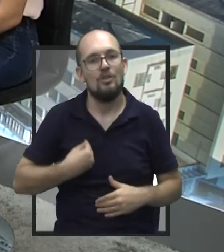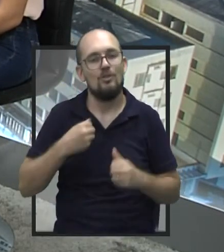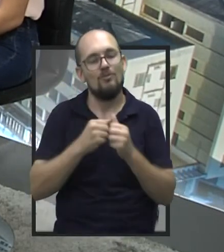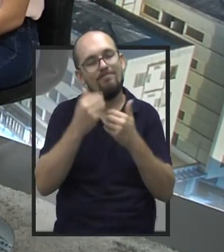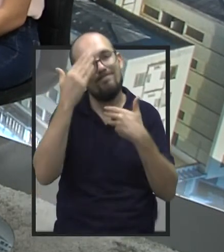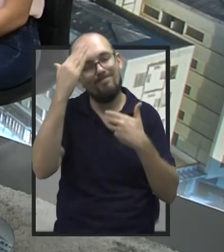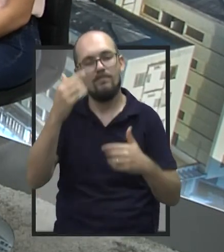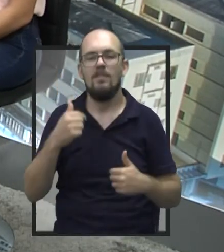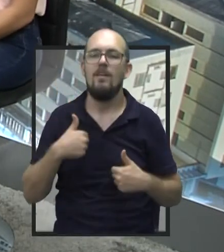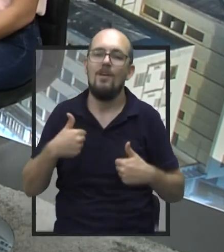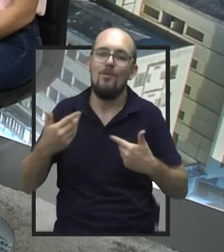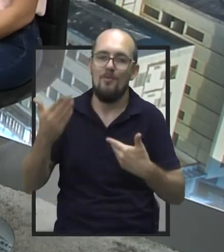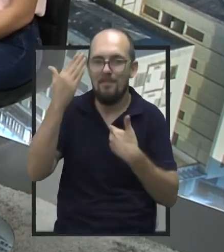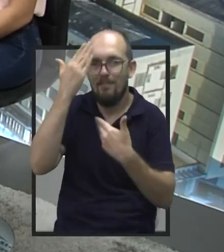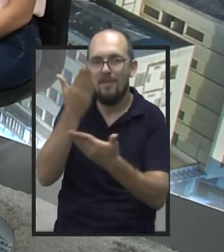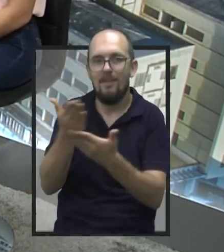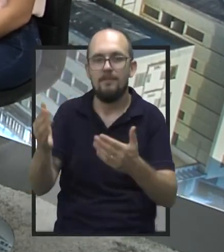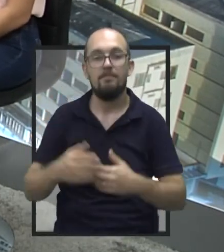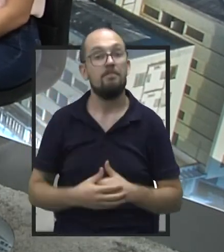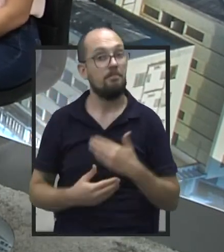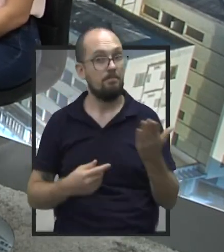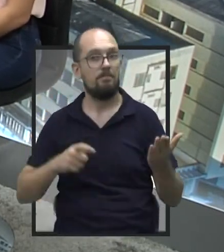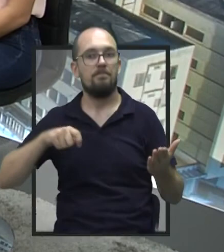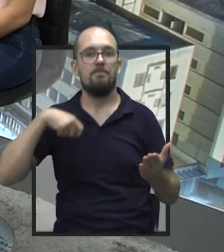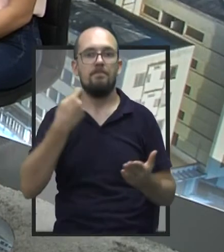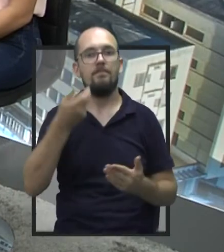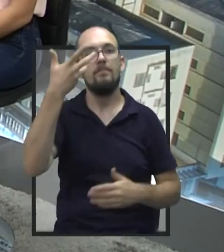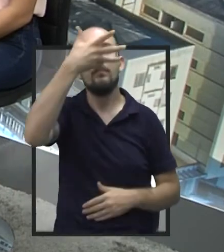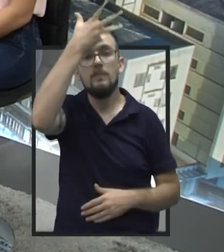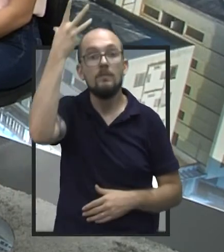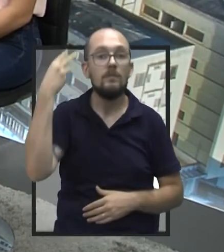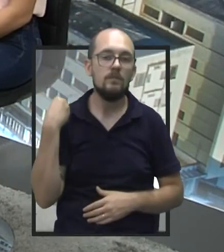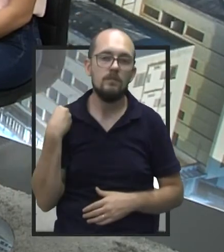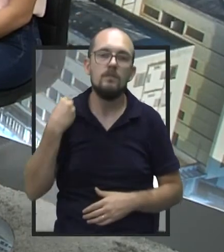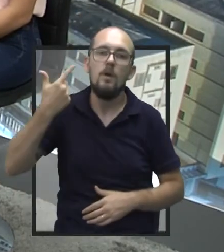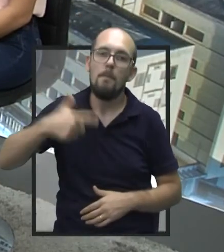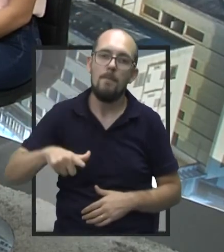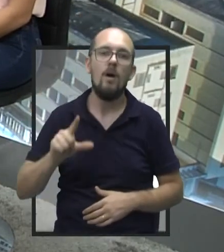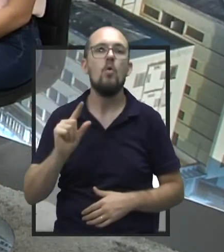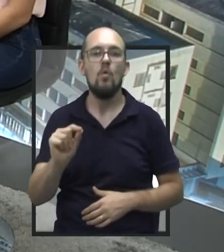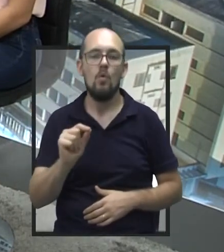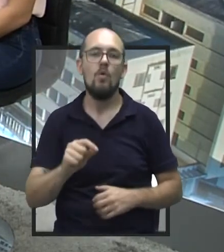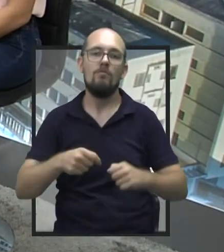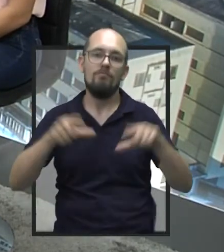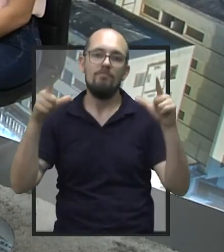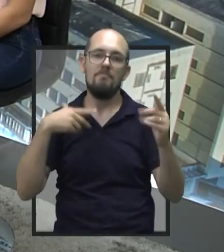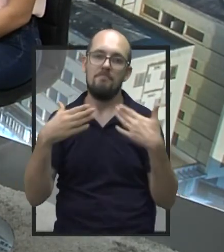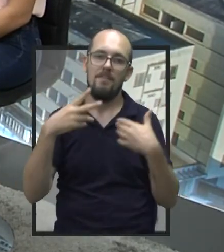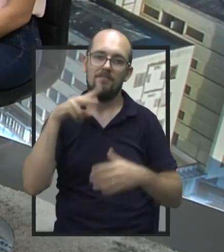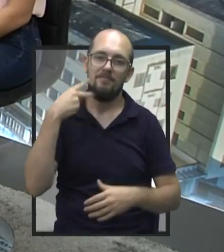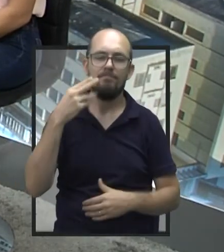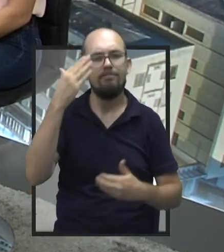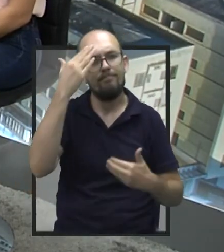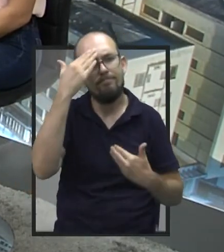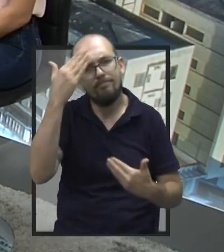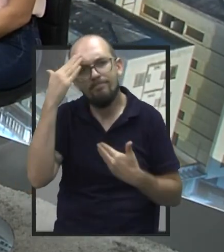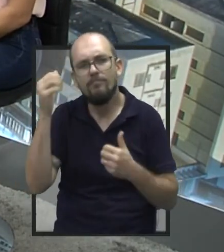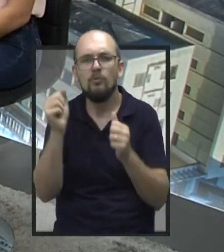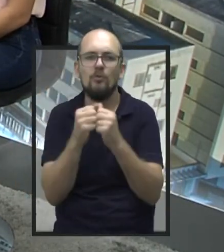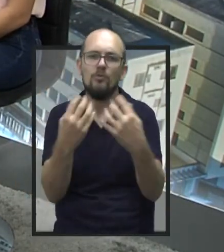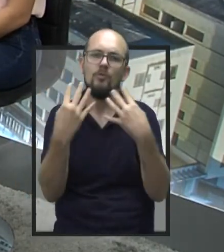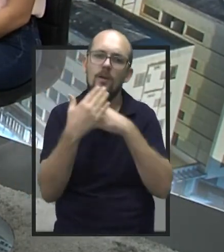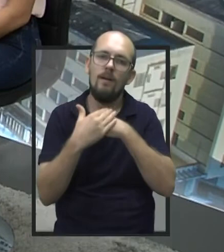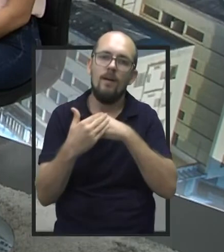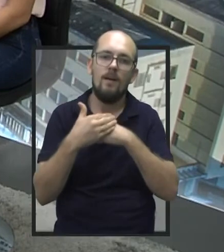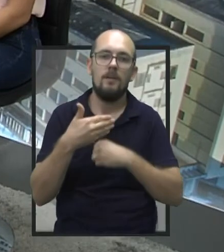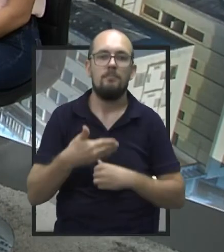obrigado. Eu que agradeço. Essa foi a vereadora Vivian Soares em mais um programa Fala Vereadora. Eu agradeço a sua companhia, o carinho